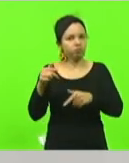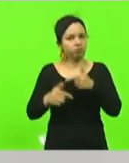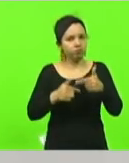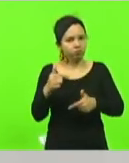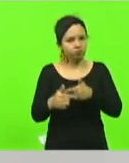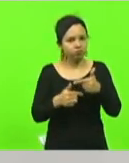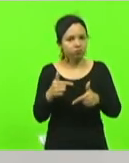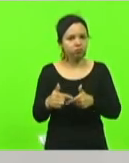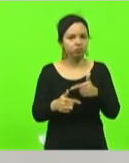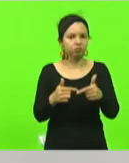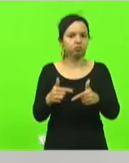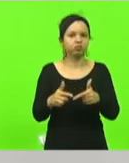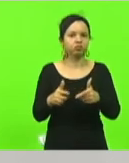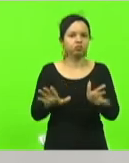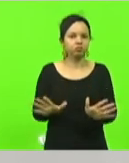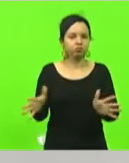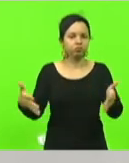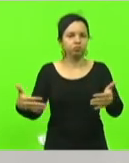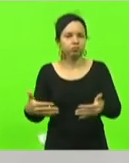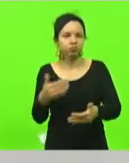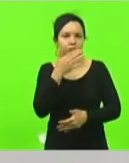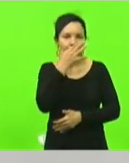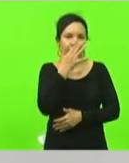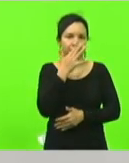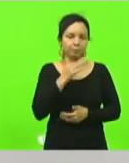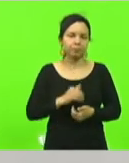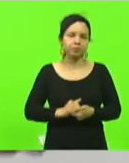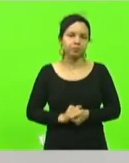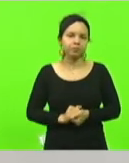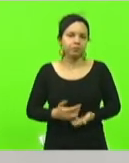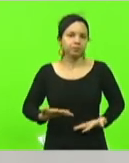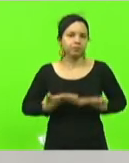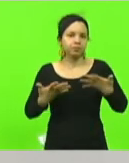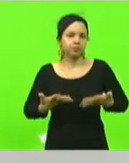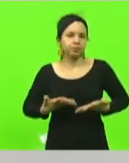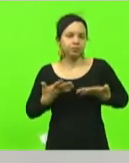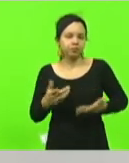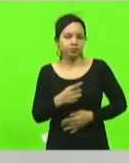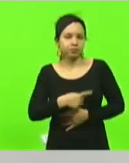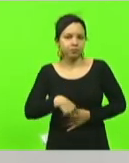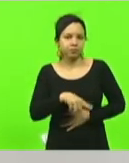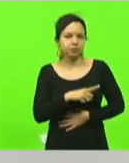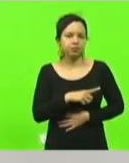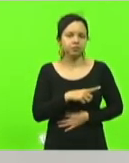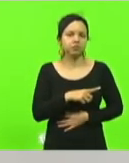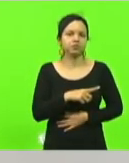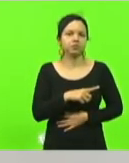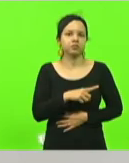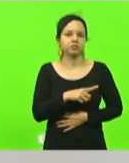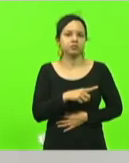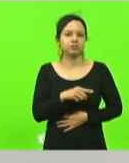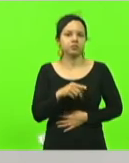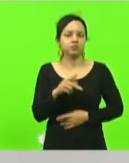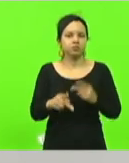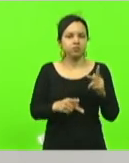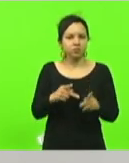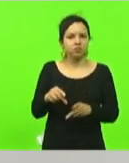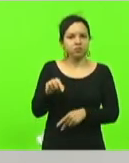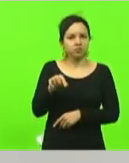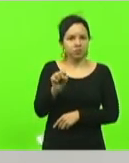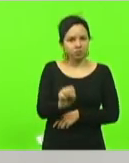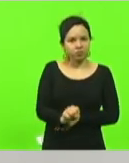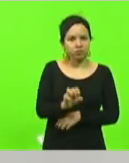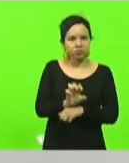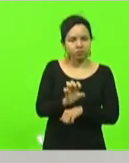acolhedor uma uma alegria a gente poder estar no meio do povo do sul do estado então não é mais pobre